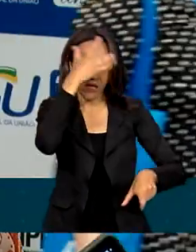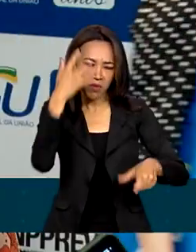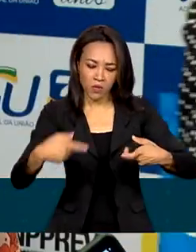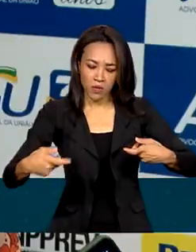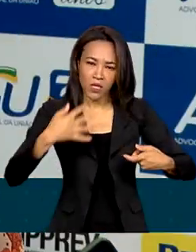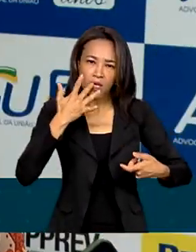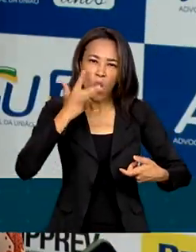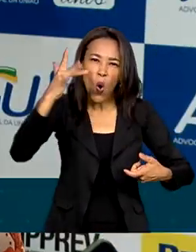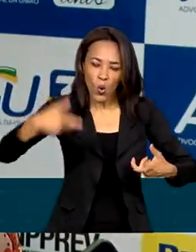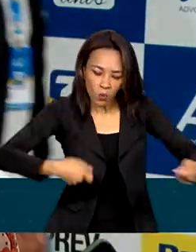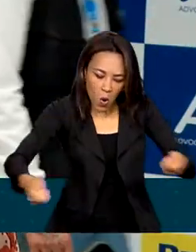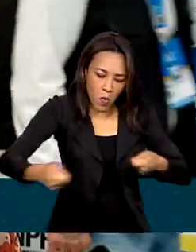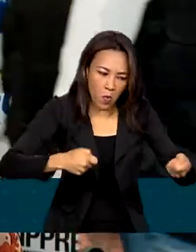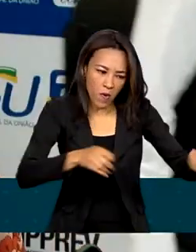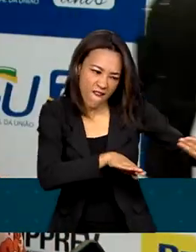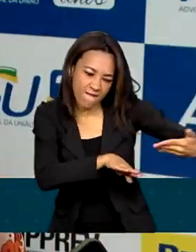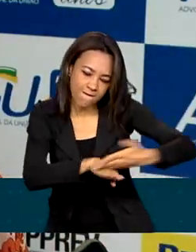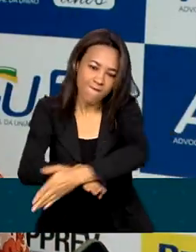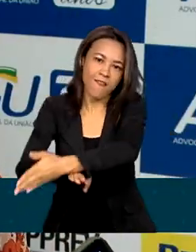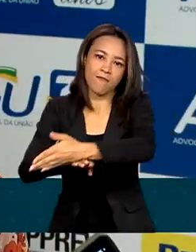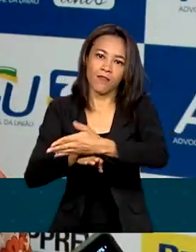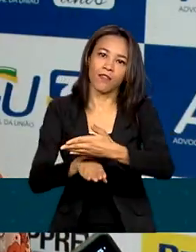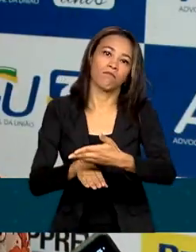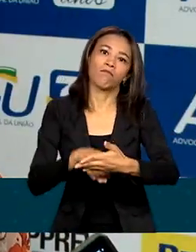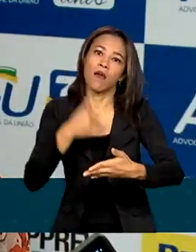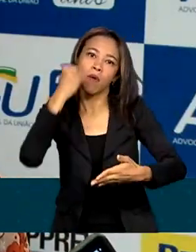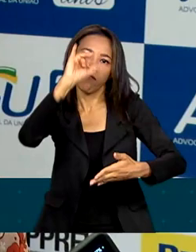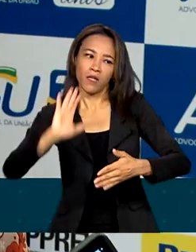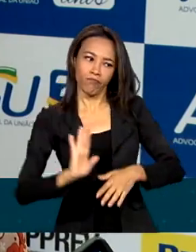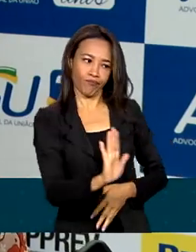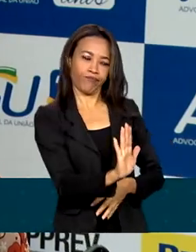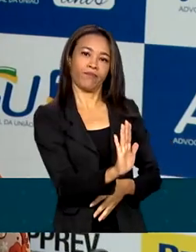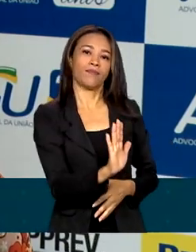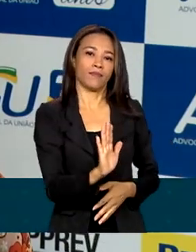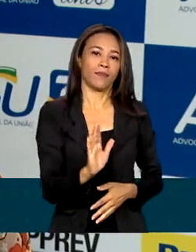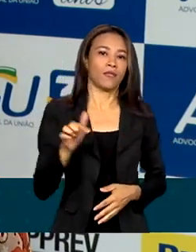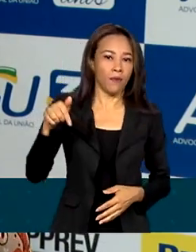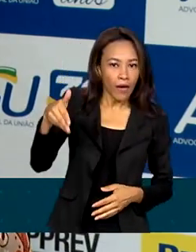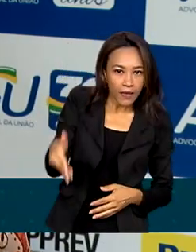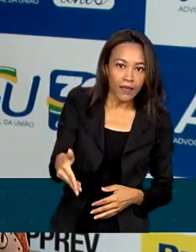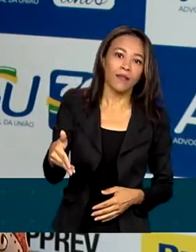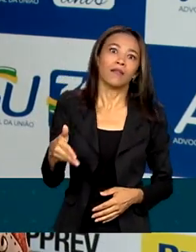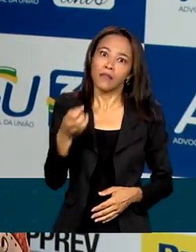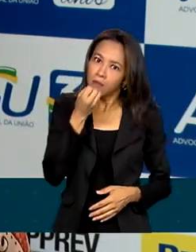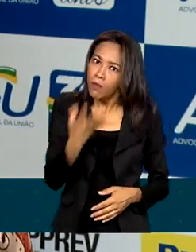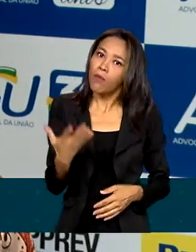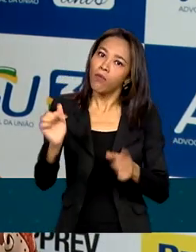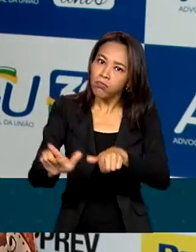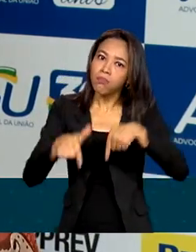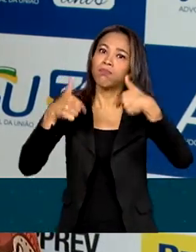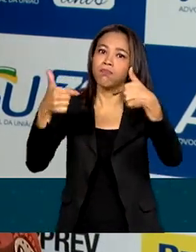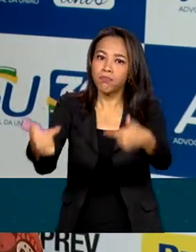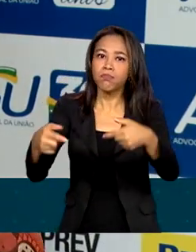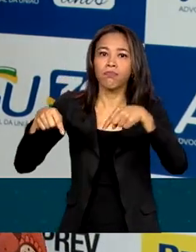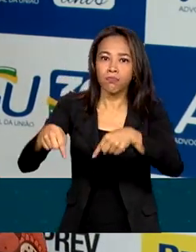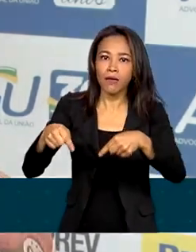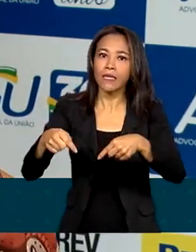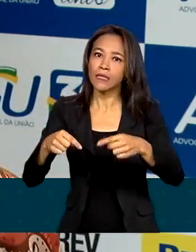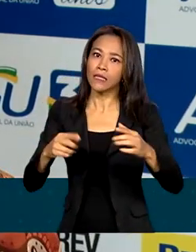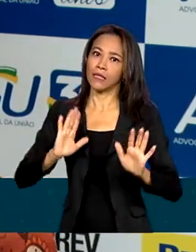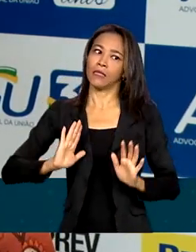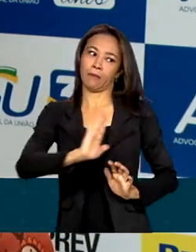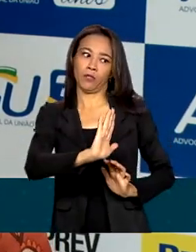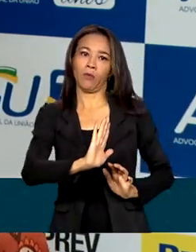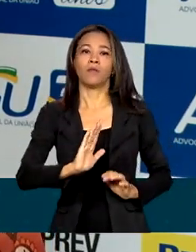por aquele rio. E, nesse caso, está sendo muito efetiva essa barreira.